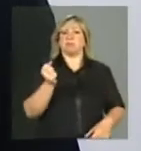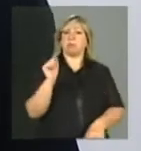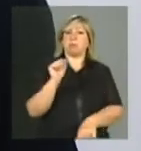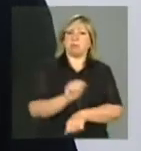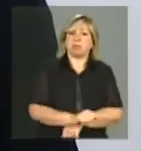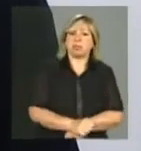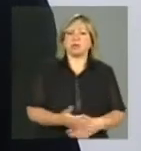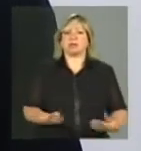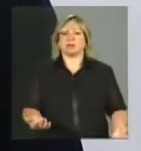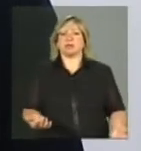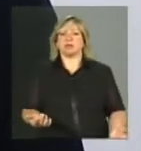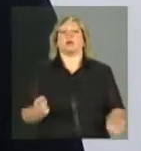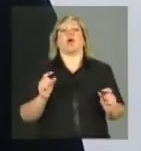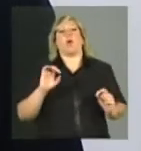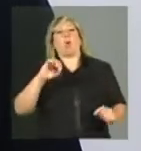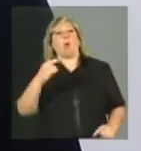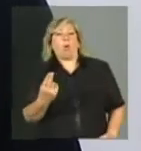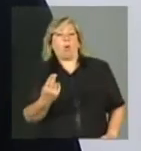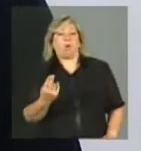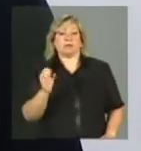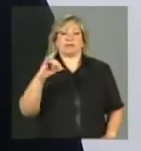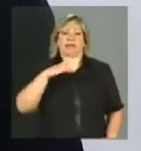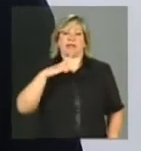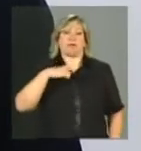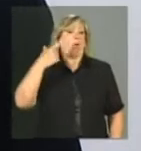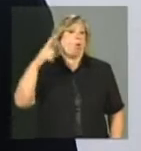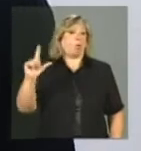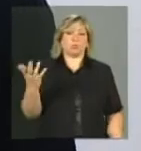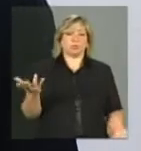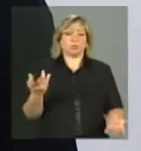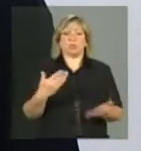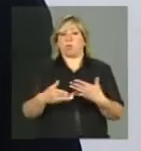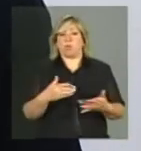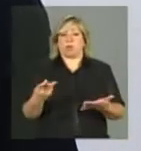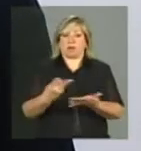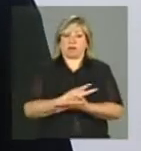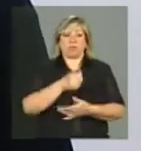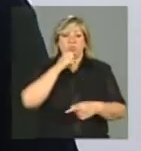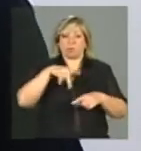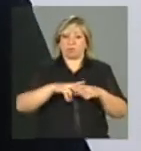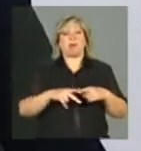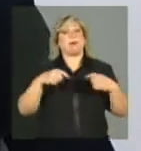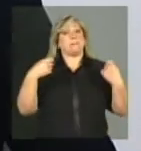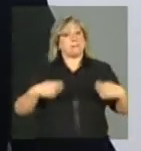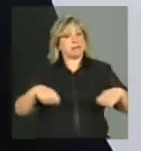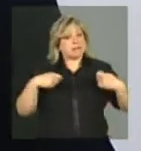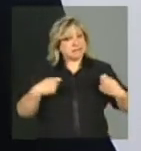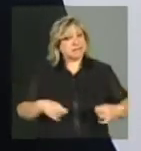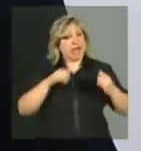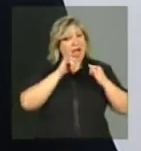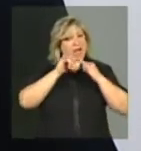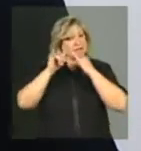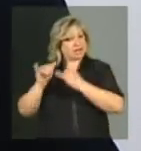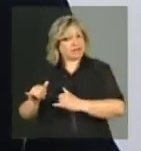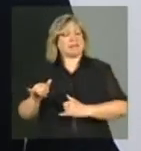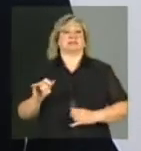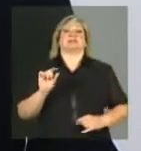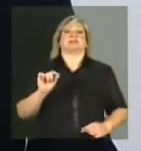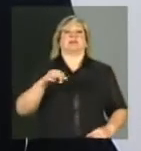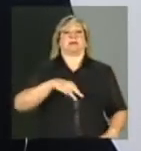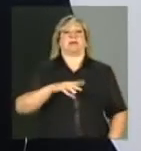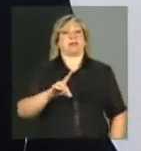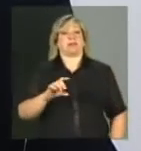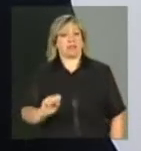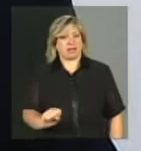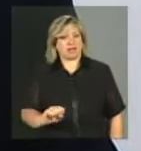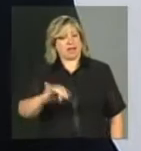ou se houve algum outro erro que não foi corrigido até agora, ele tem que reportar ao Ministério pelo